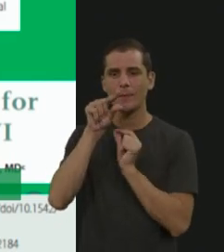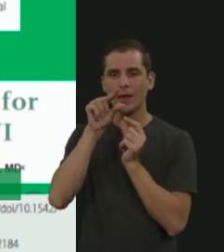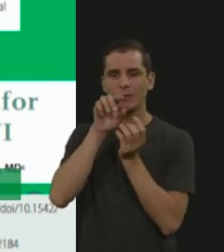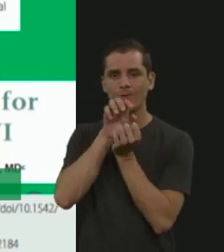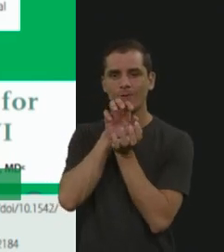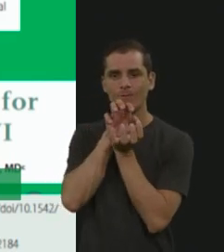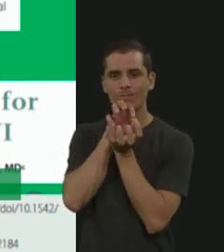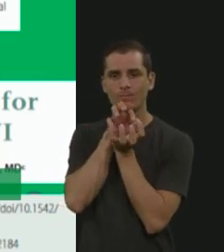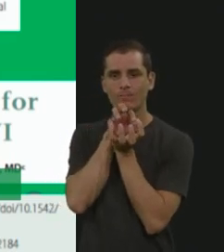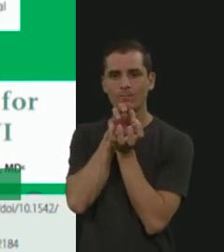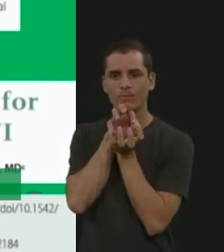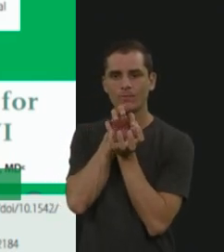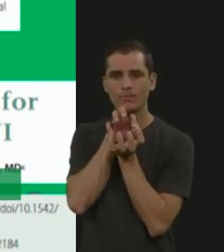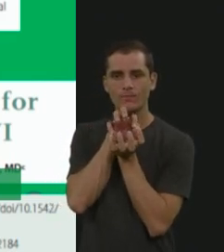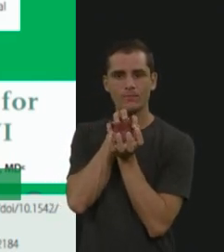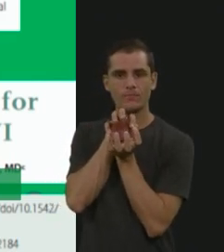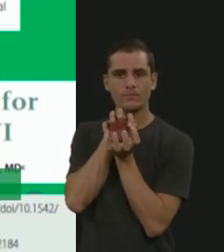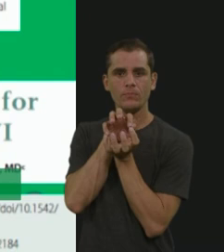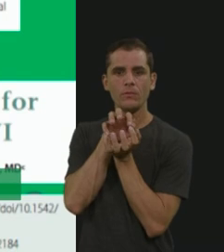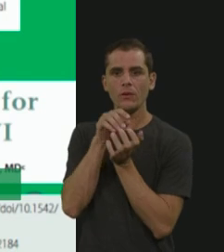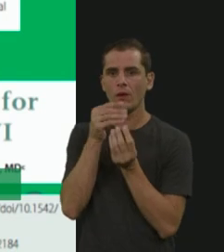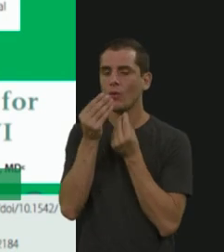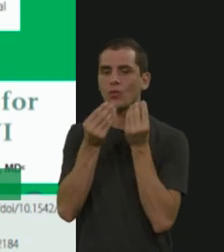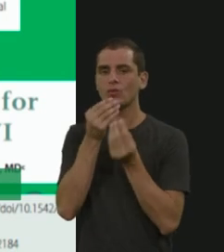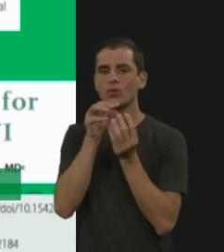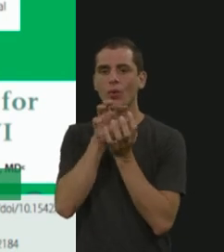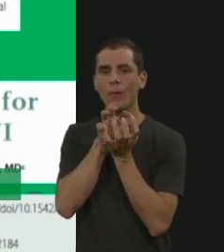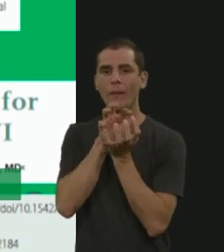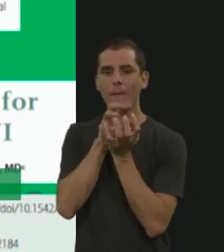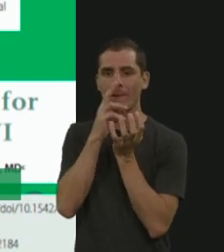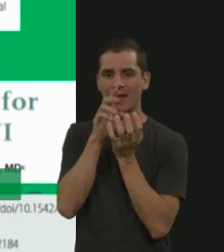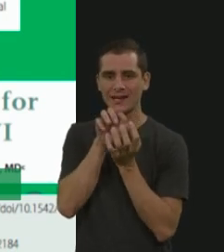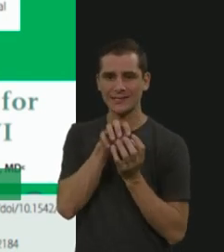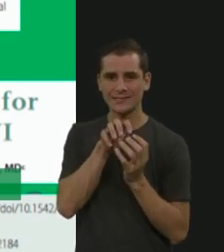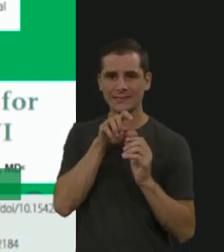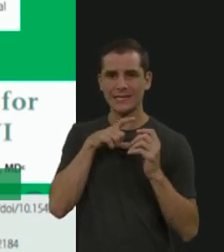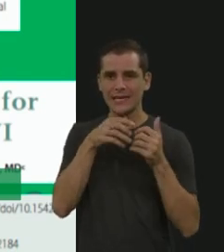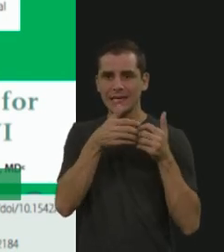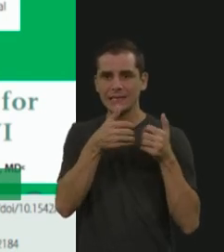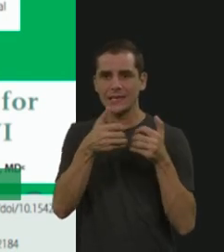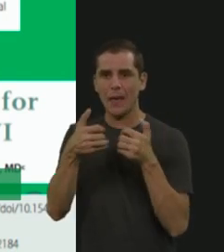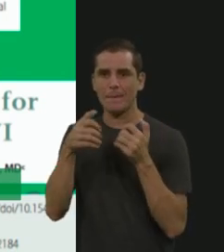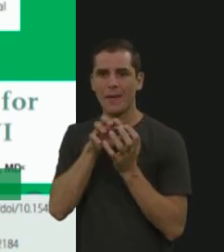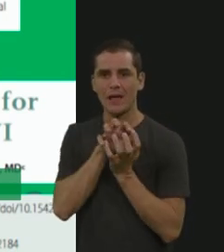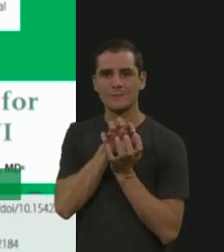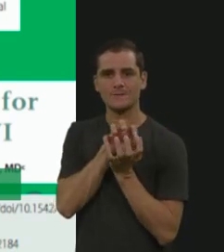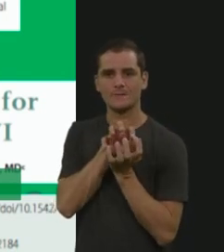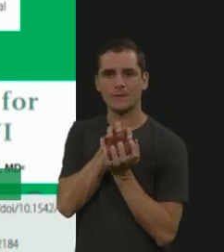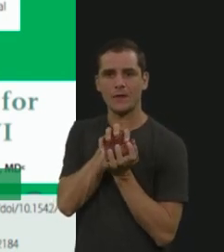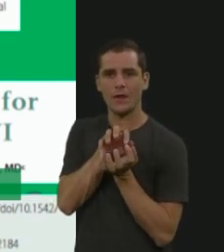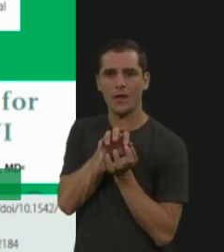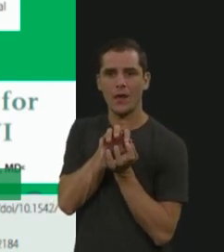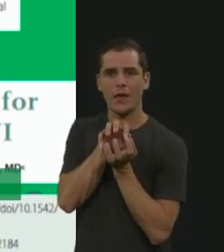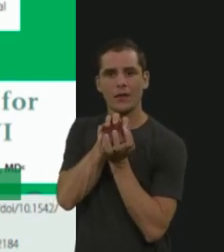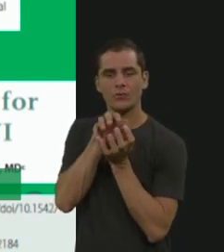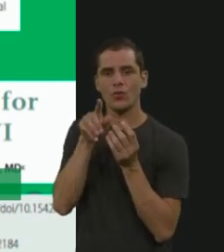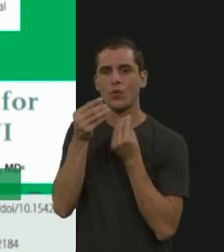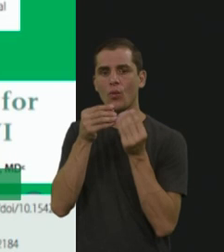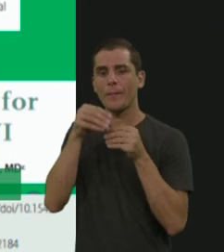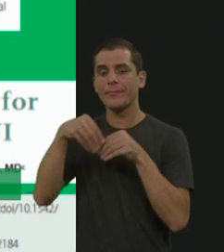estranho a paciente, assim, no sentido de que os dentes eram muito espaçados e ela tinha uma franxidão. Aí, encaminhou para a neuro